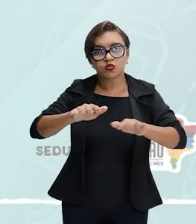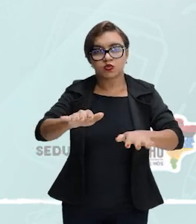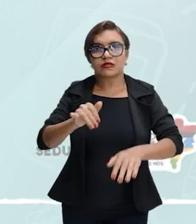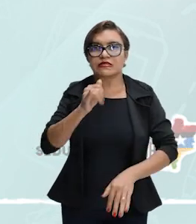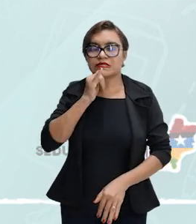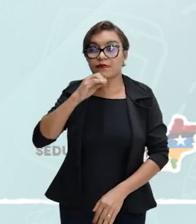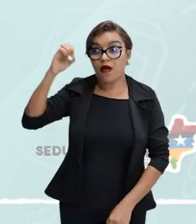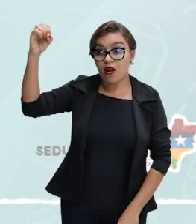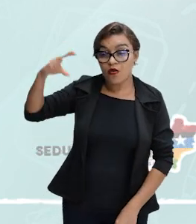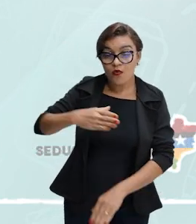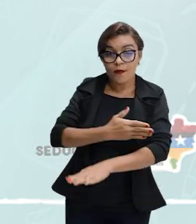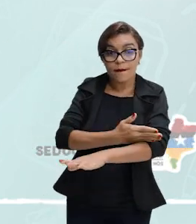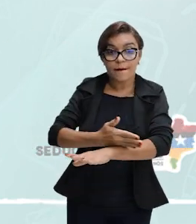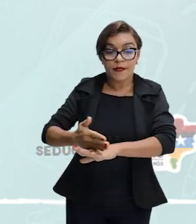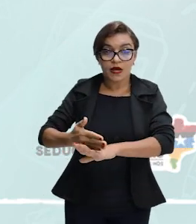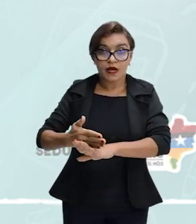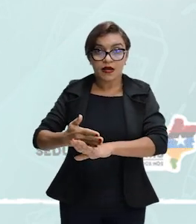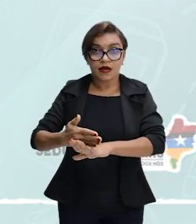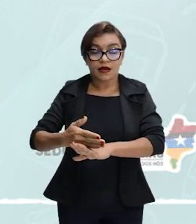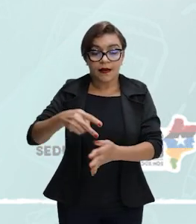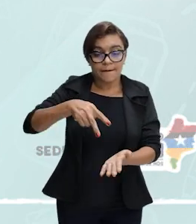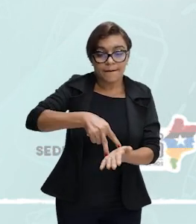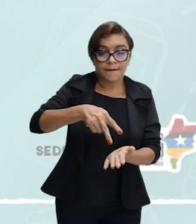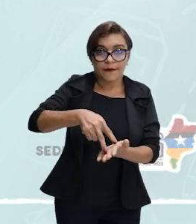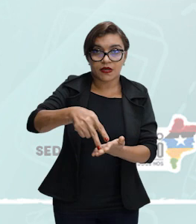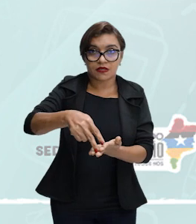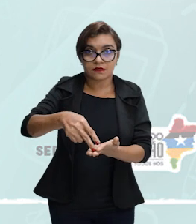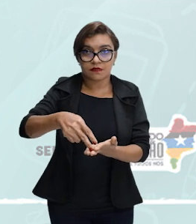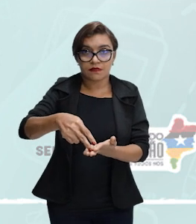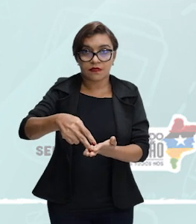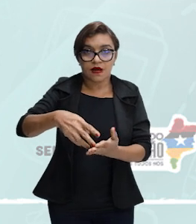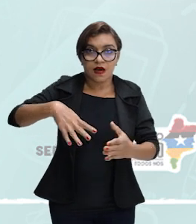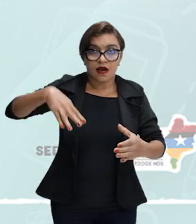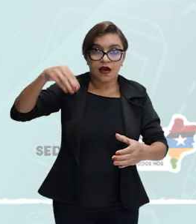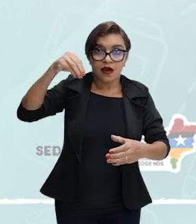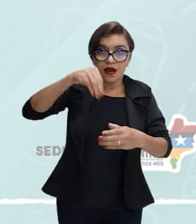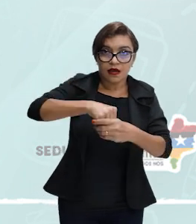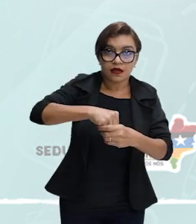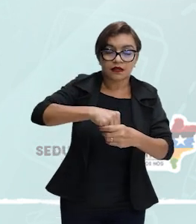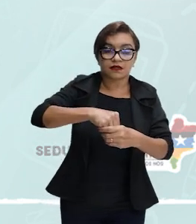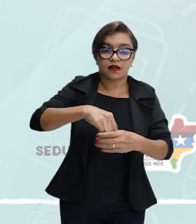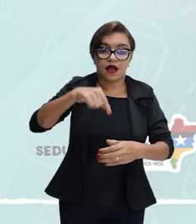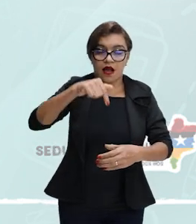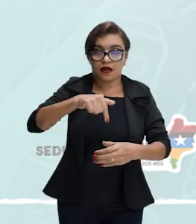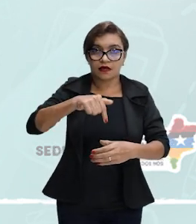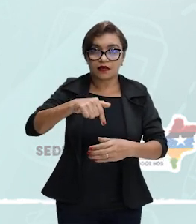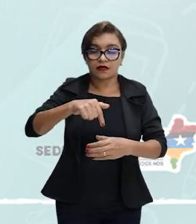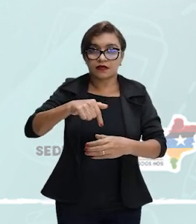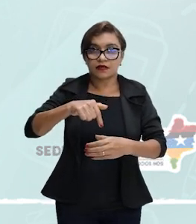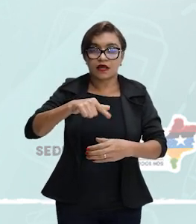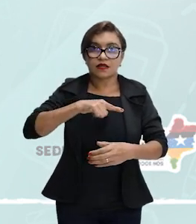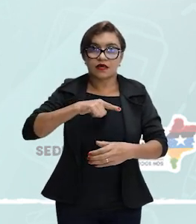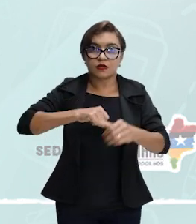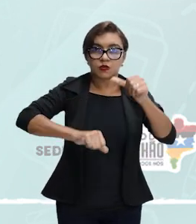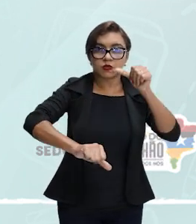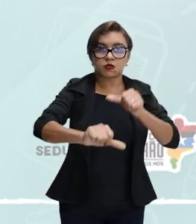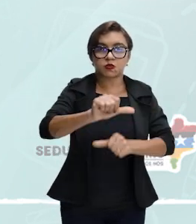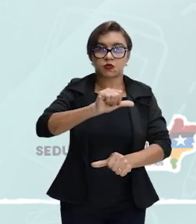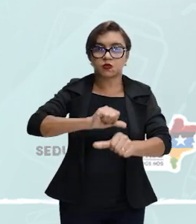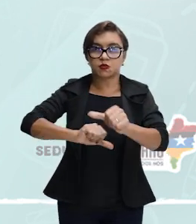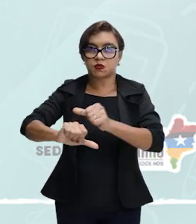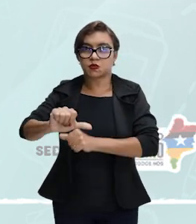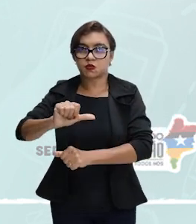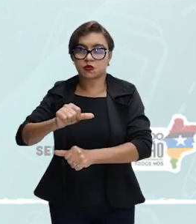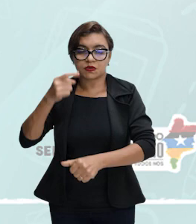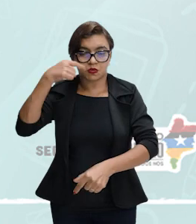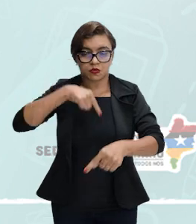branca ela entra no prisma Certo? Com isso ela vai sofrer desvios Certo? Vai